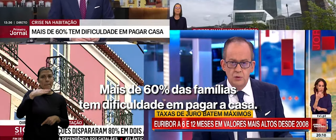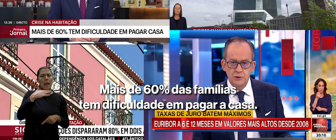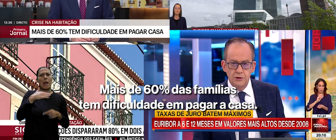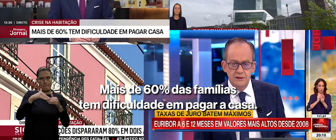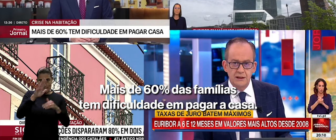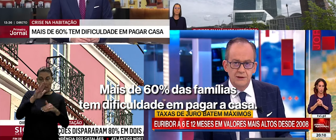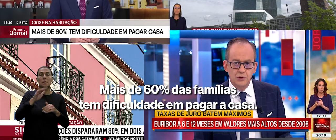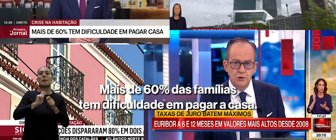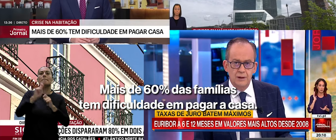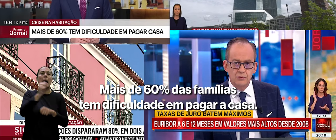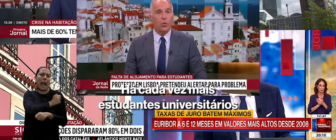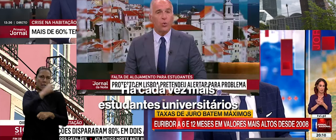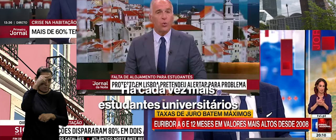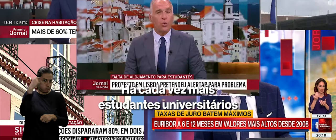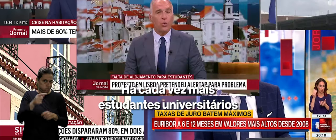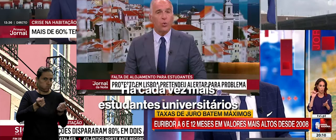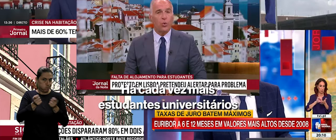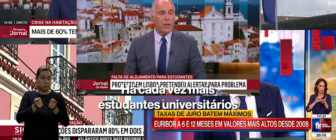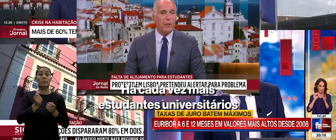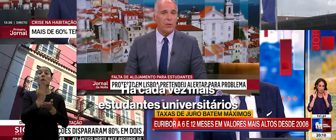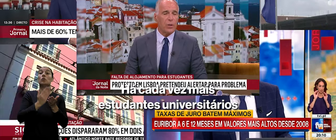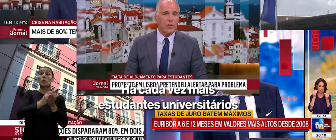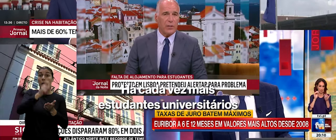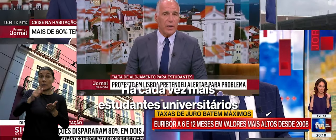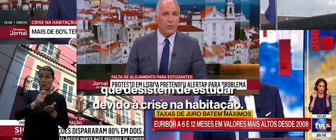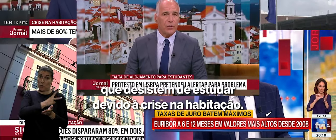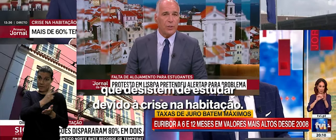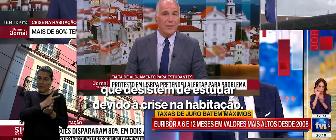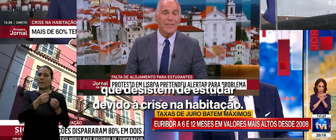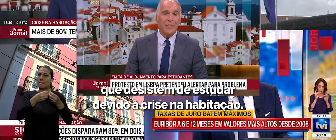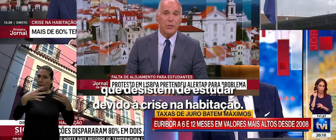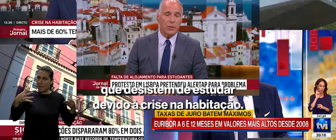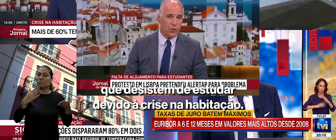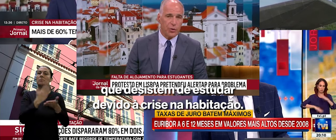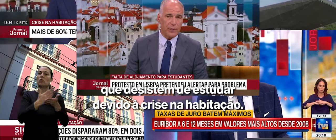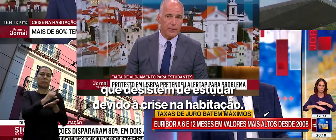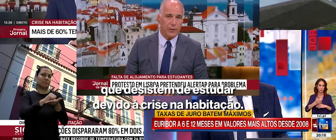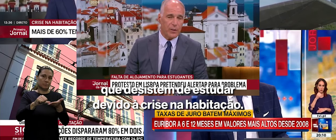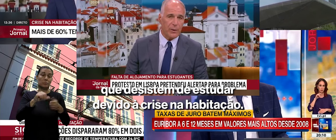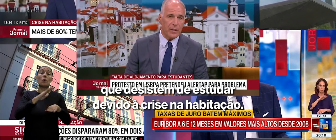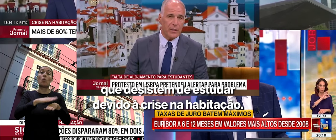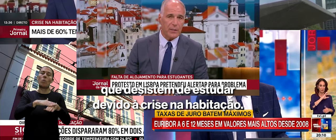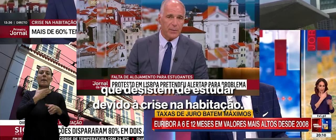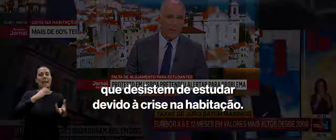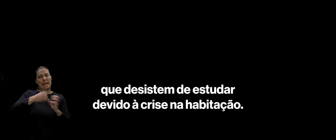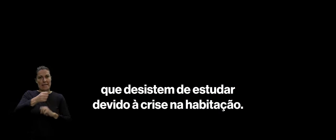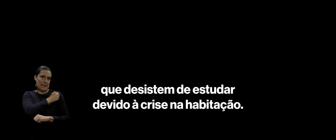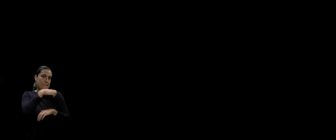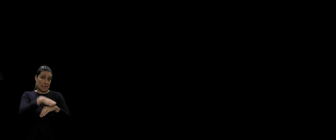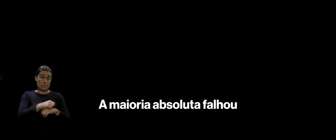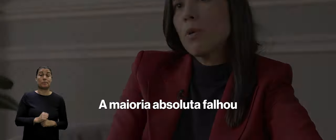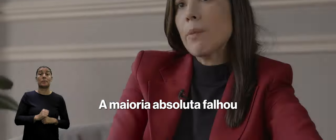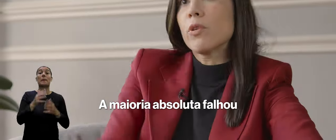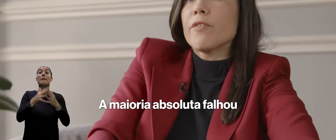famílias têm dificuldade em pagar a casa. Há cada vez mais estudantes universitários que desistem de estudar devido à crise na habitação.